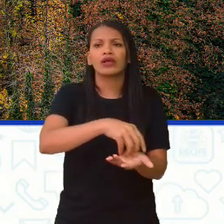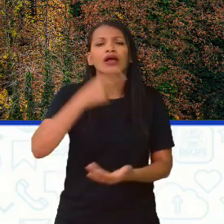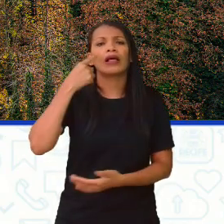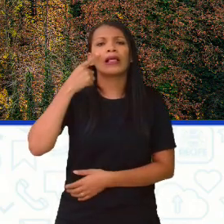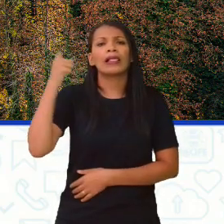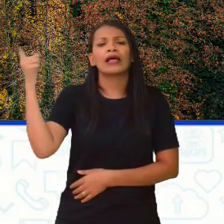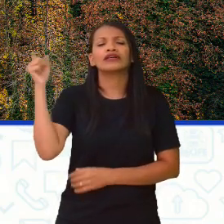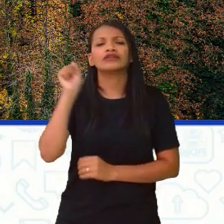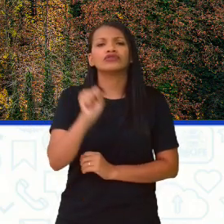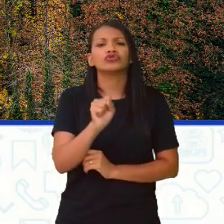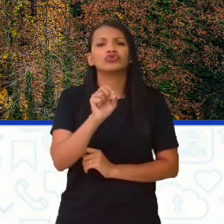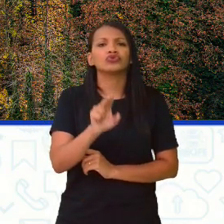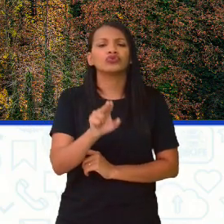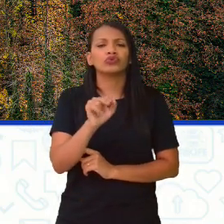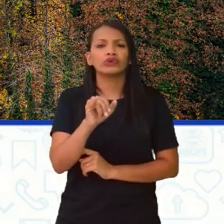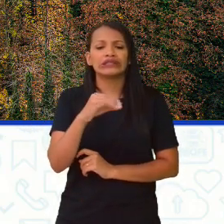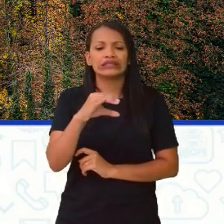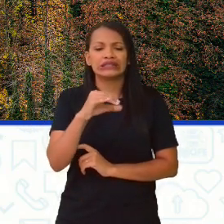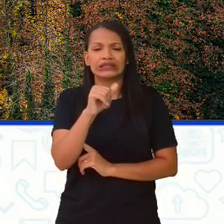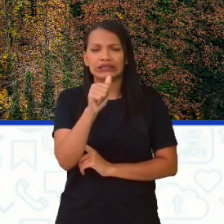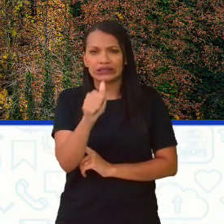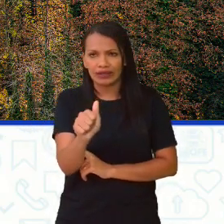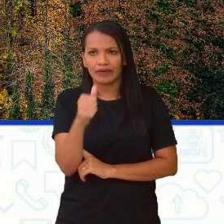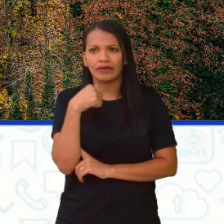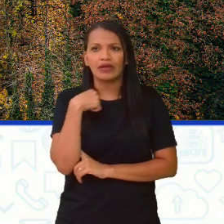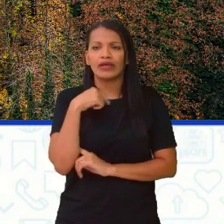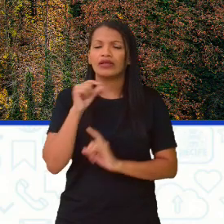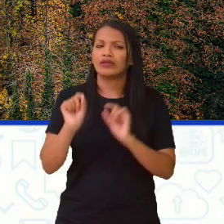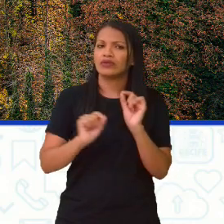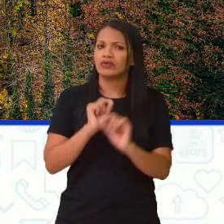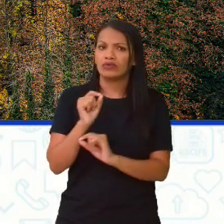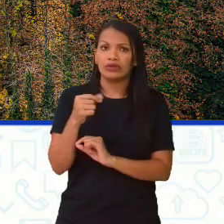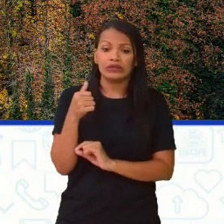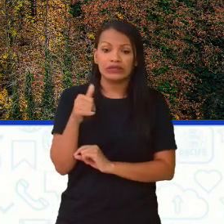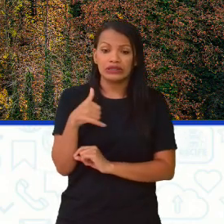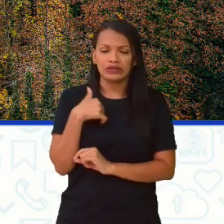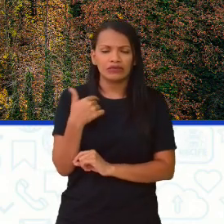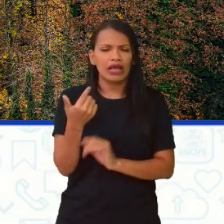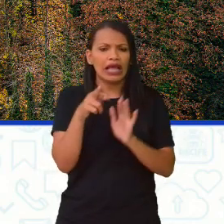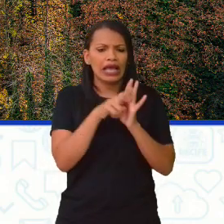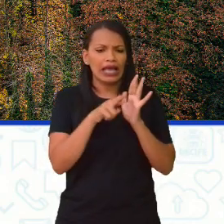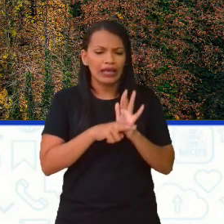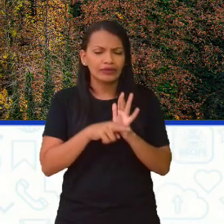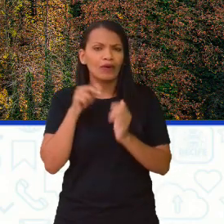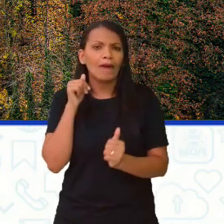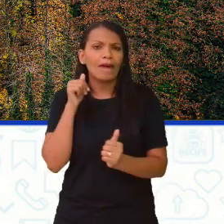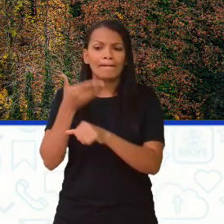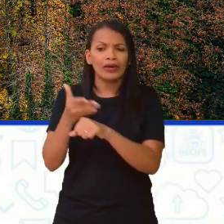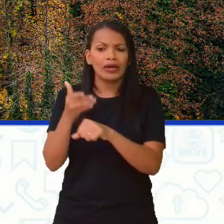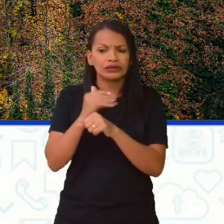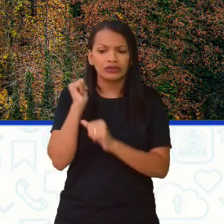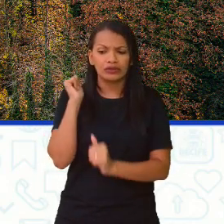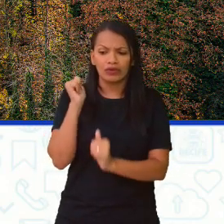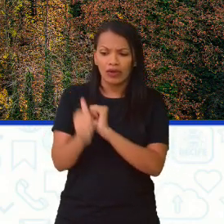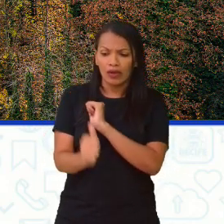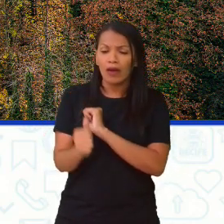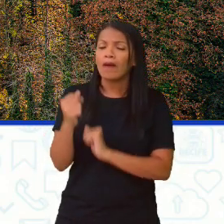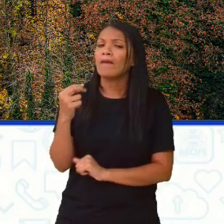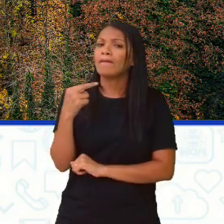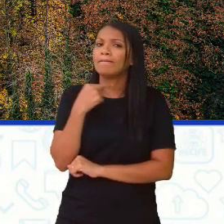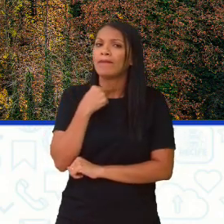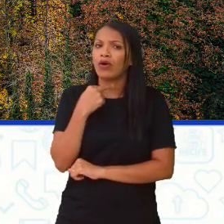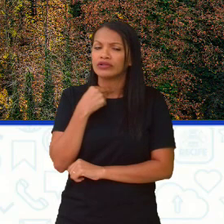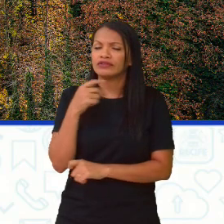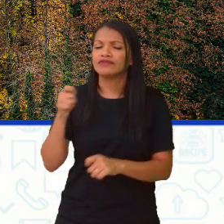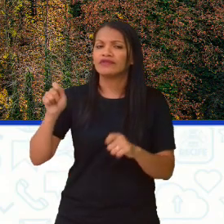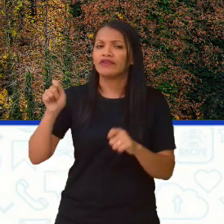lá na Suíça. Então, nenhuma regra correspondente à prática do esporte, do futebol, pode passar a